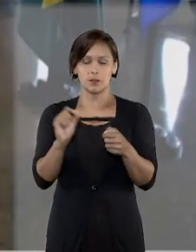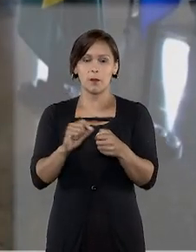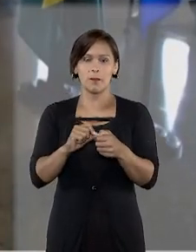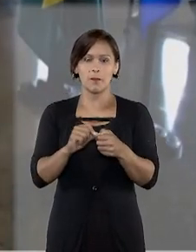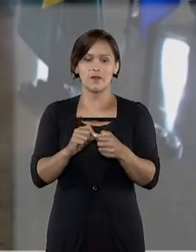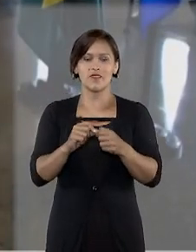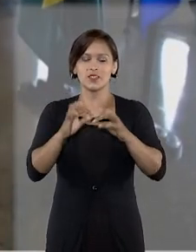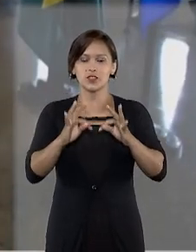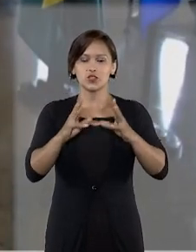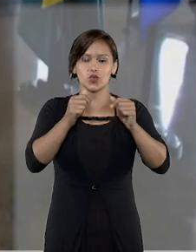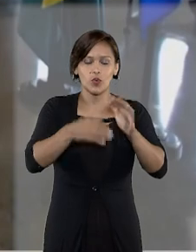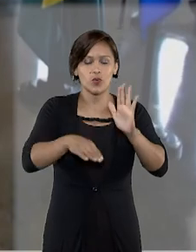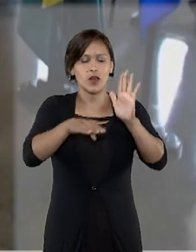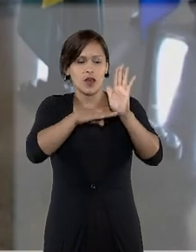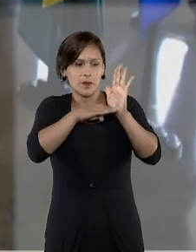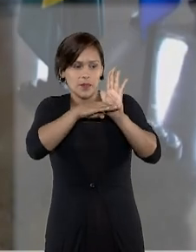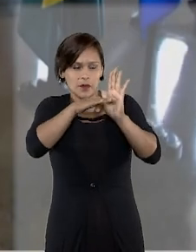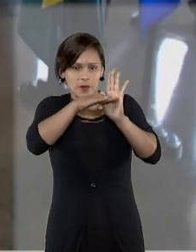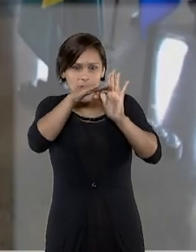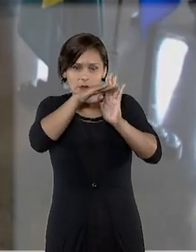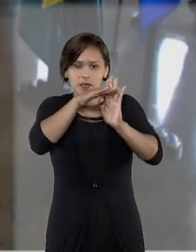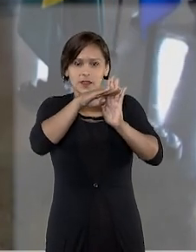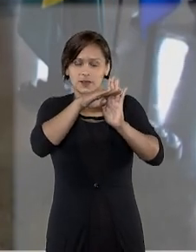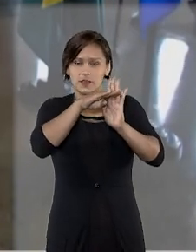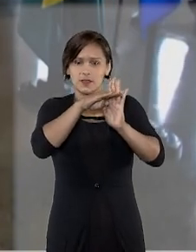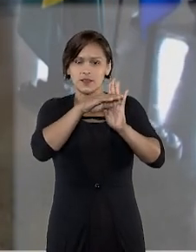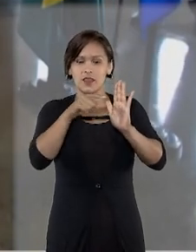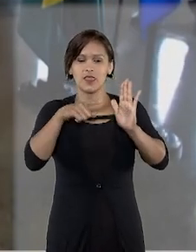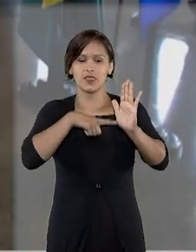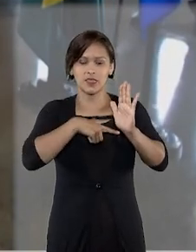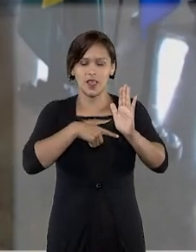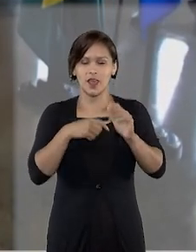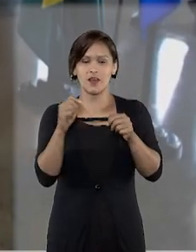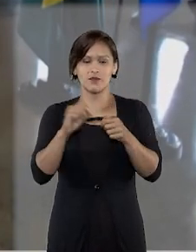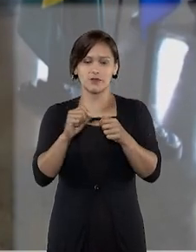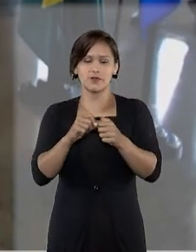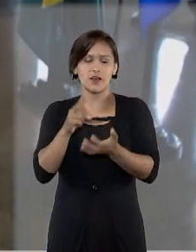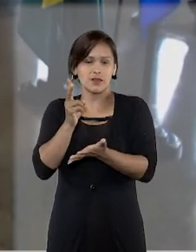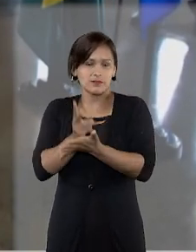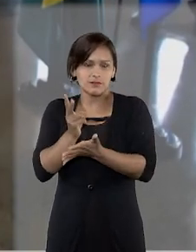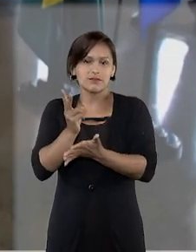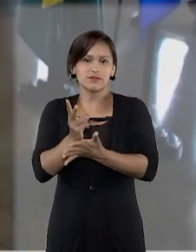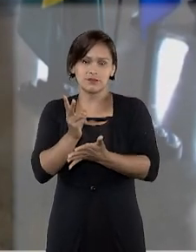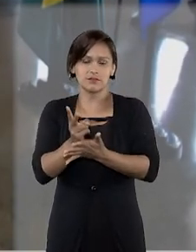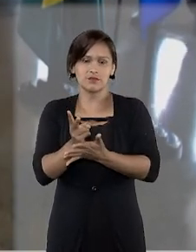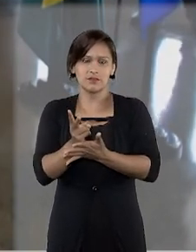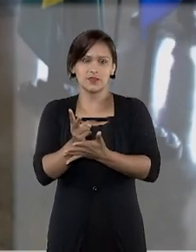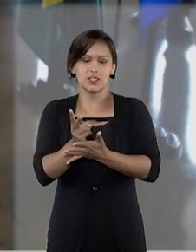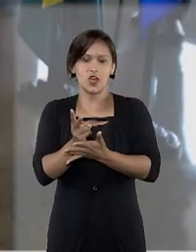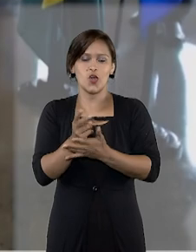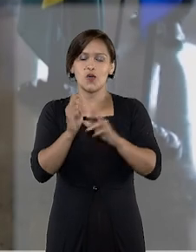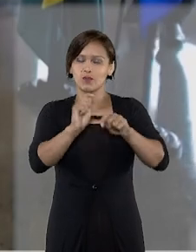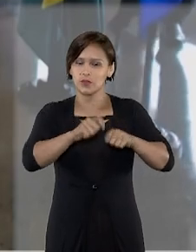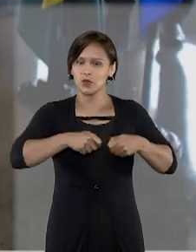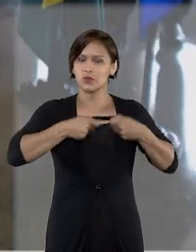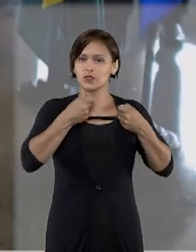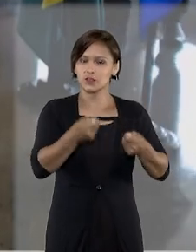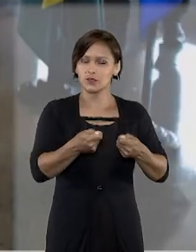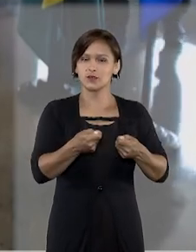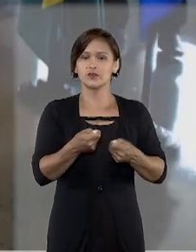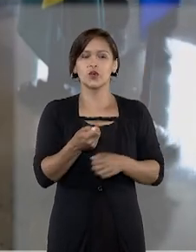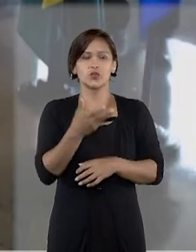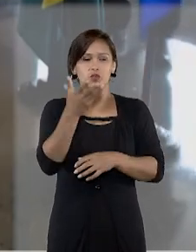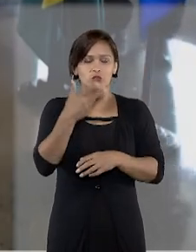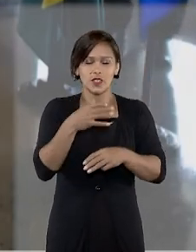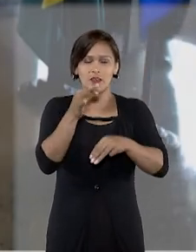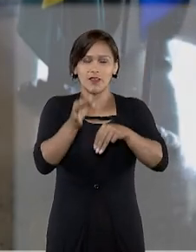das metas estabelecidas tem sido uma constante, com o engajamento dos queridos